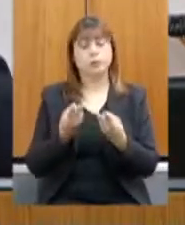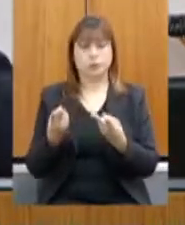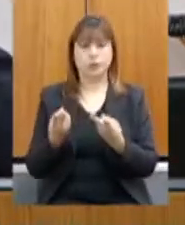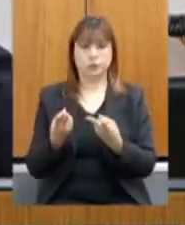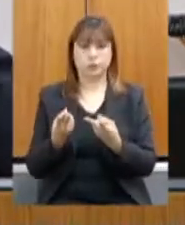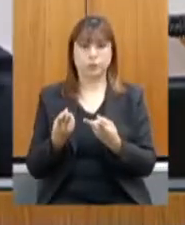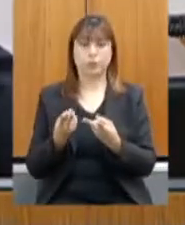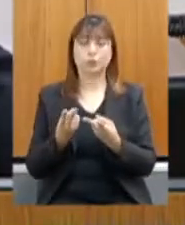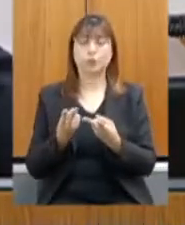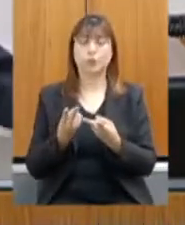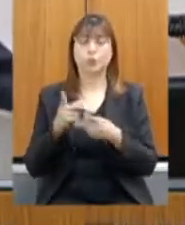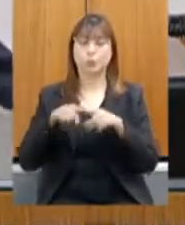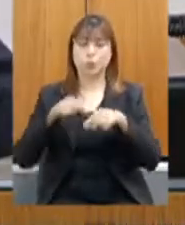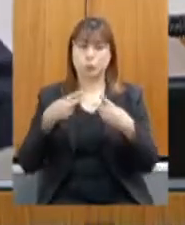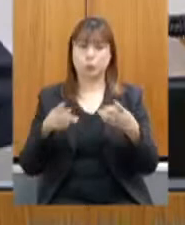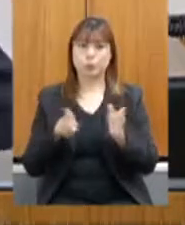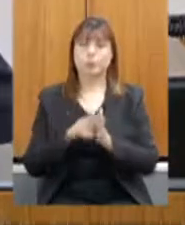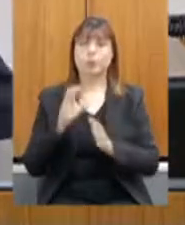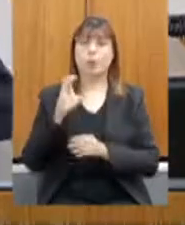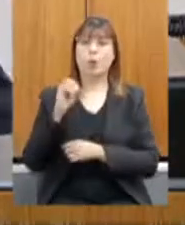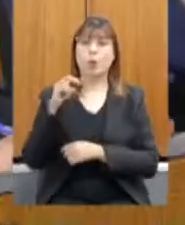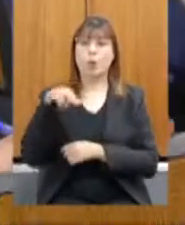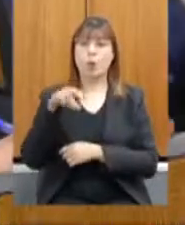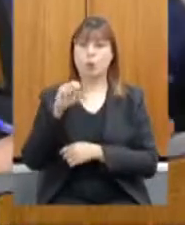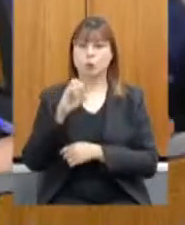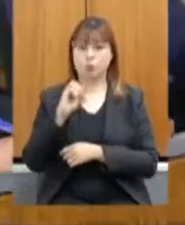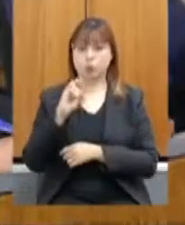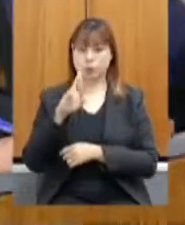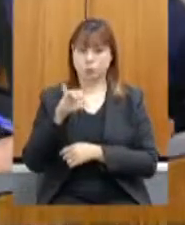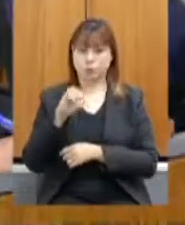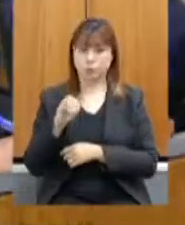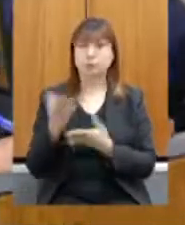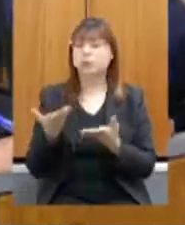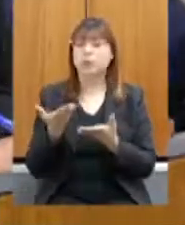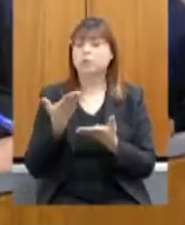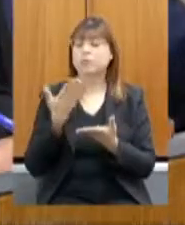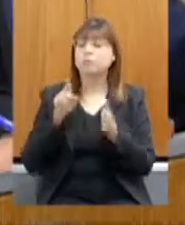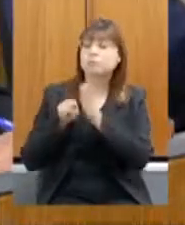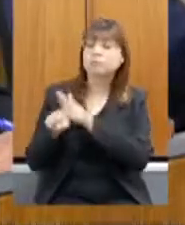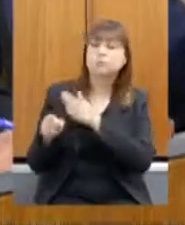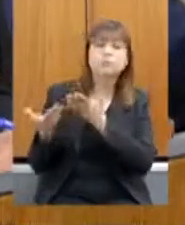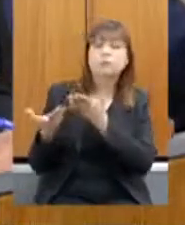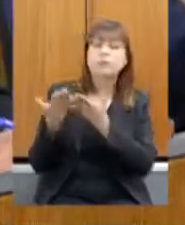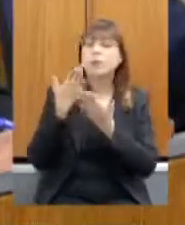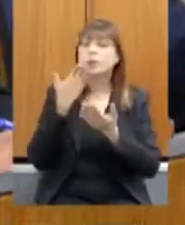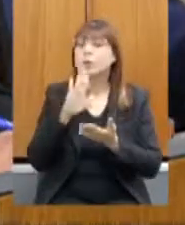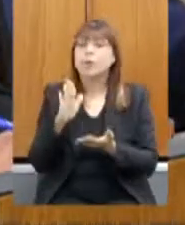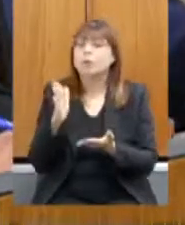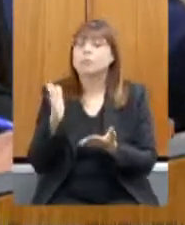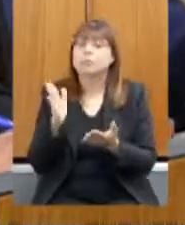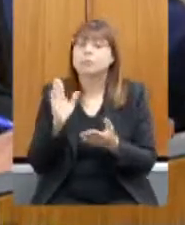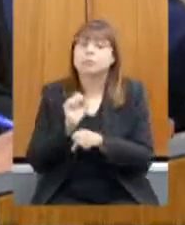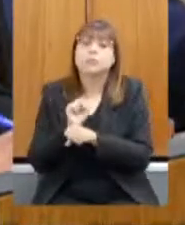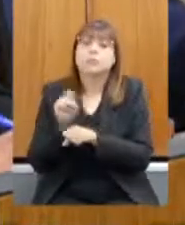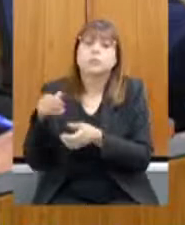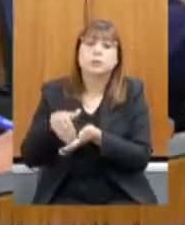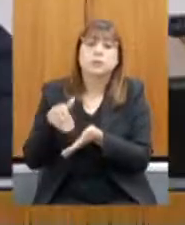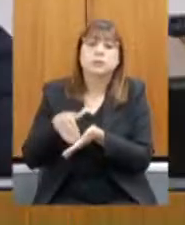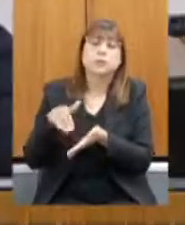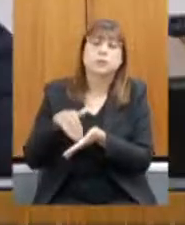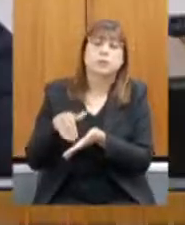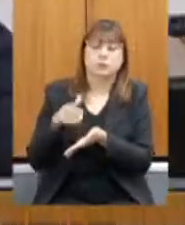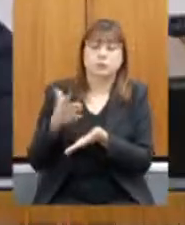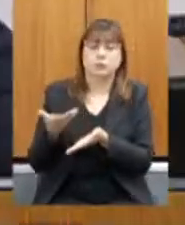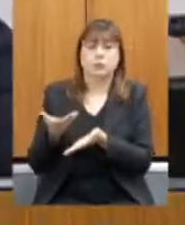pergunta é quais as perspectivas da SEAPA de crescimento das pequenas agroindústrias em razão da implementação do CISEI